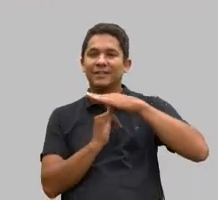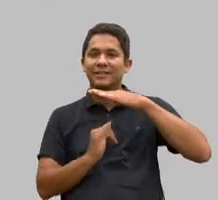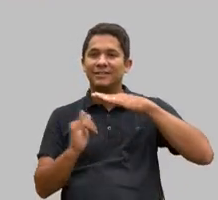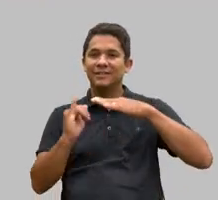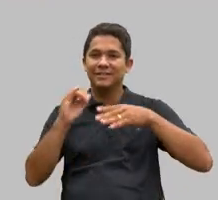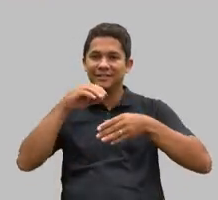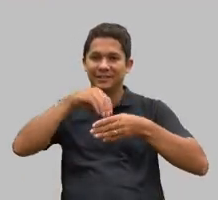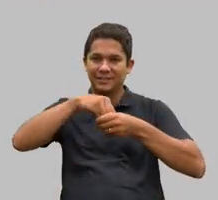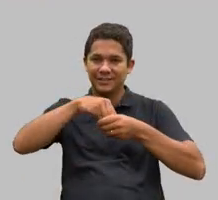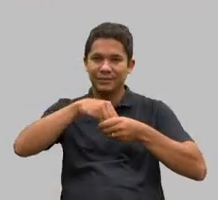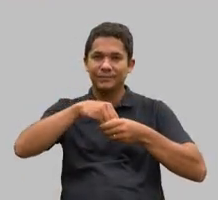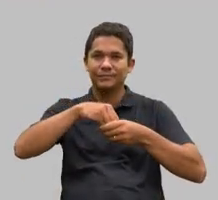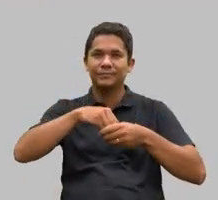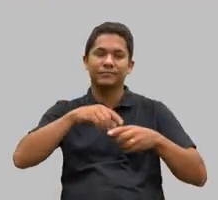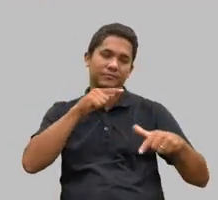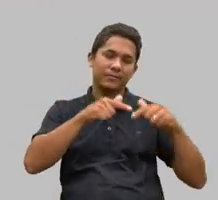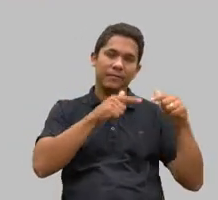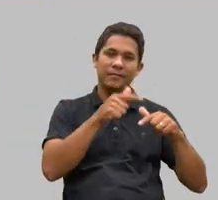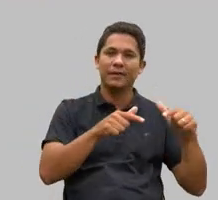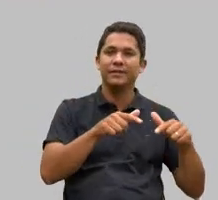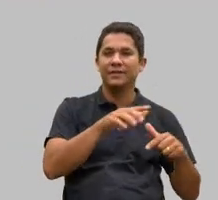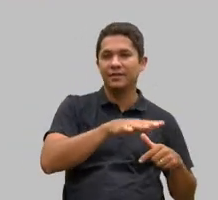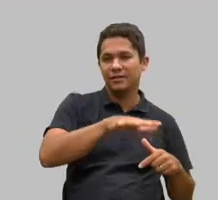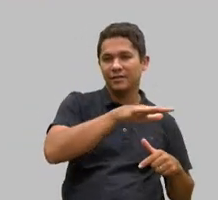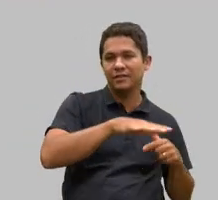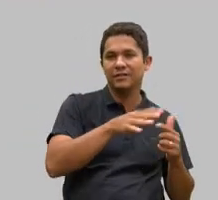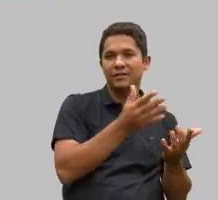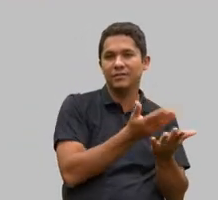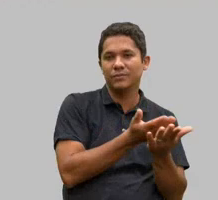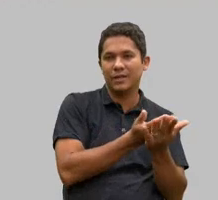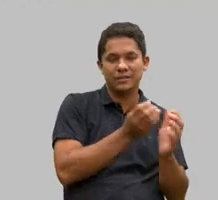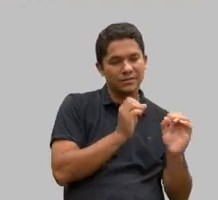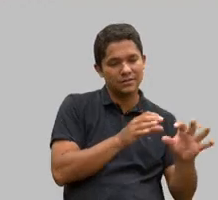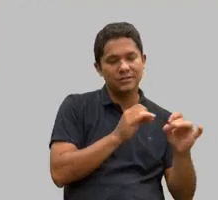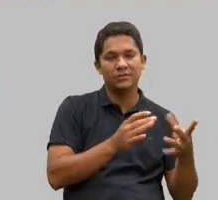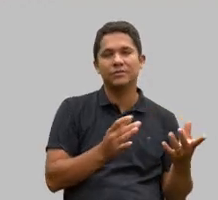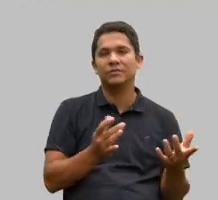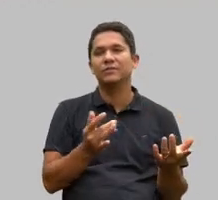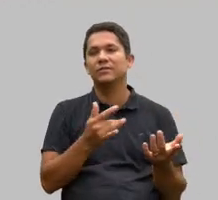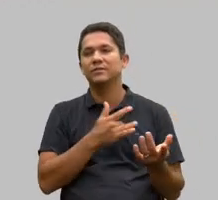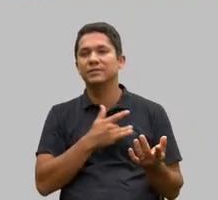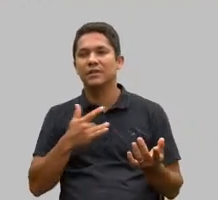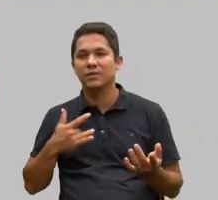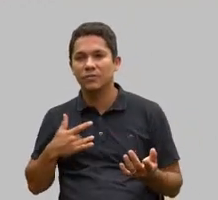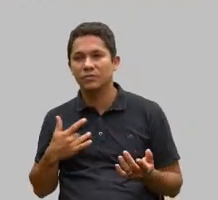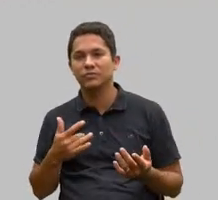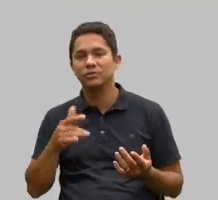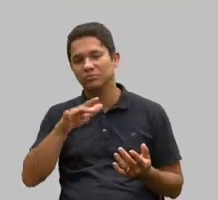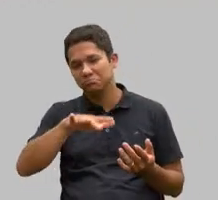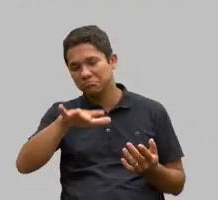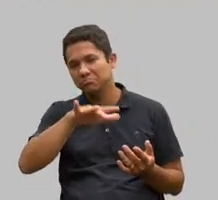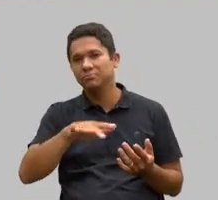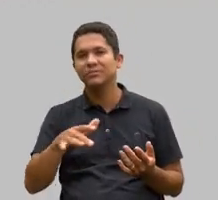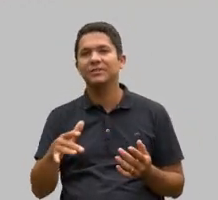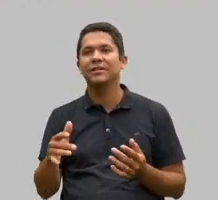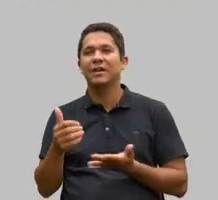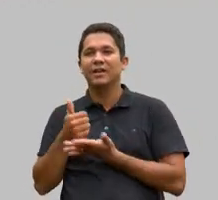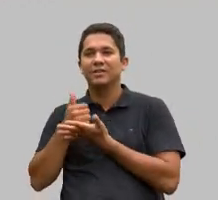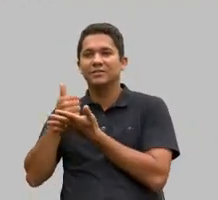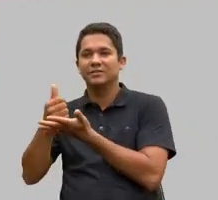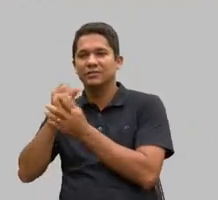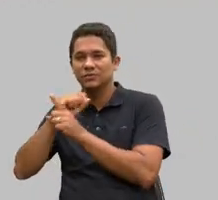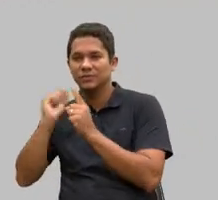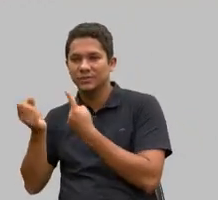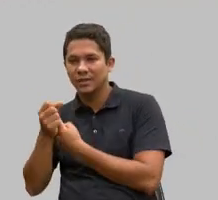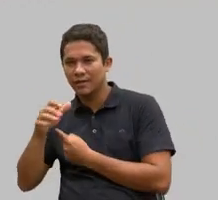serviços na área da educação, da saúde e da assistência social, nós vamos encontrar uma gama de